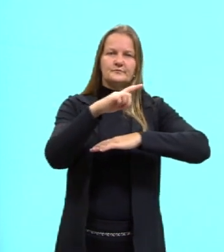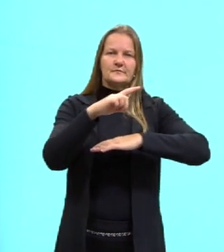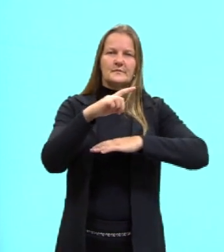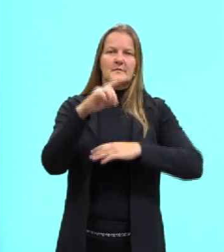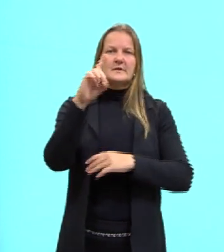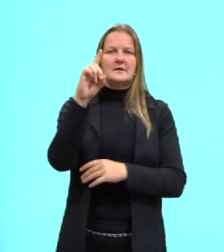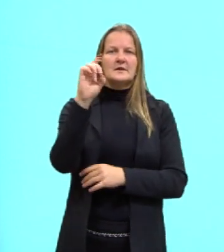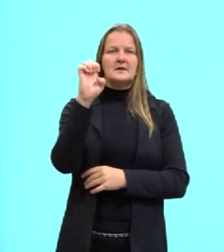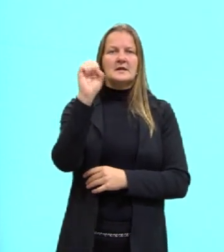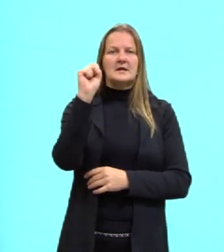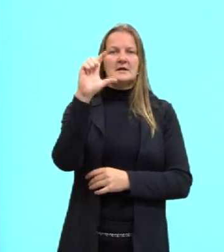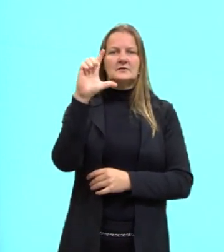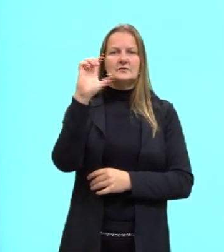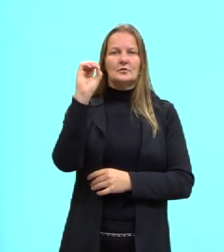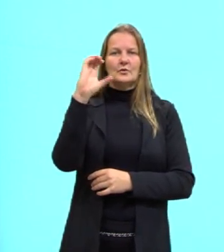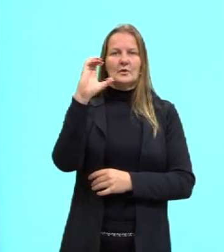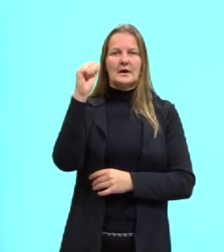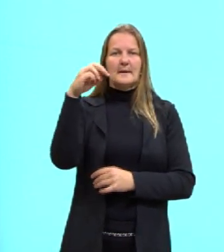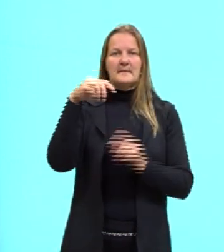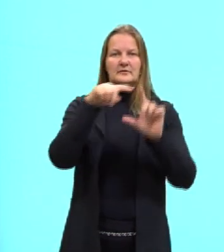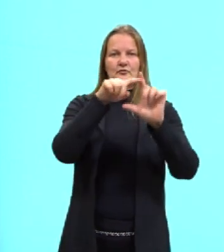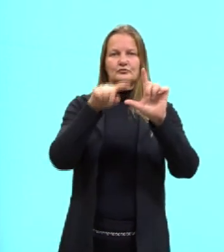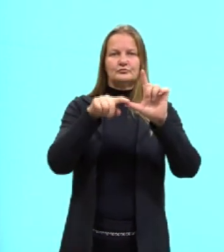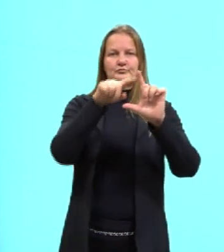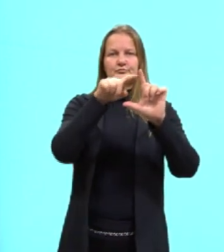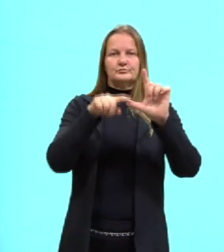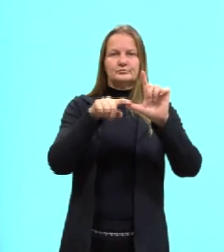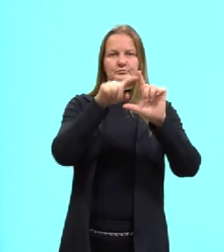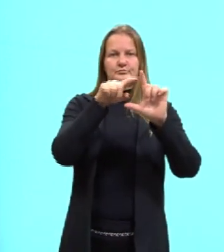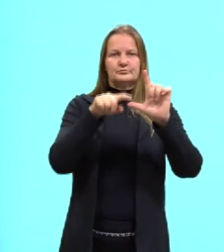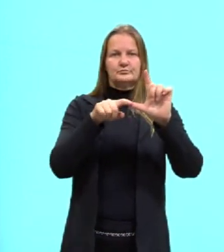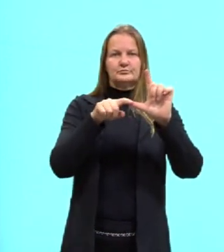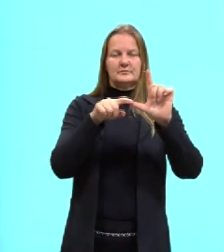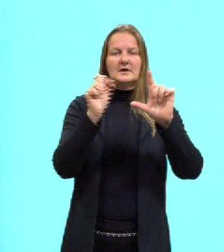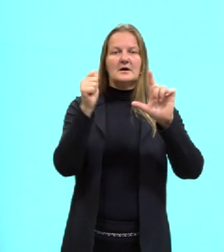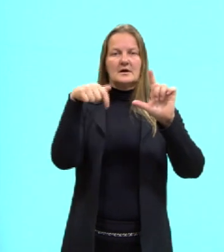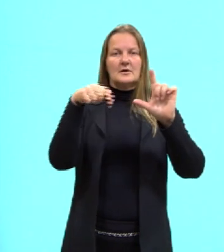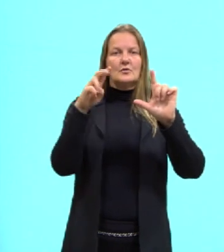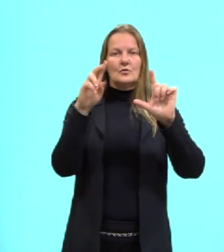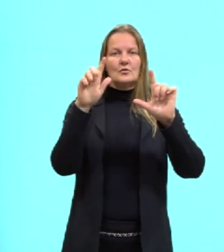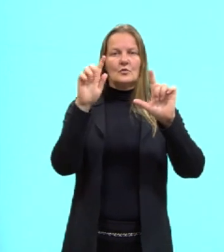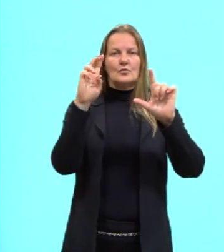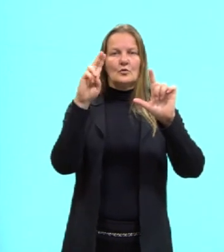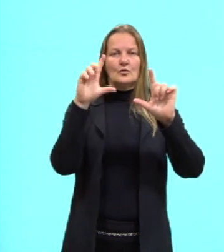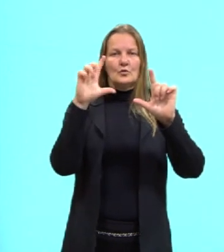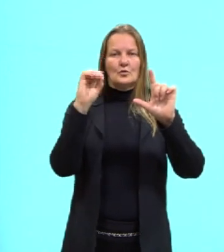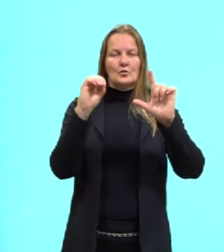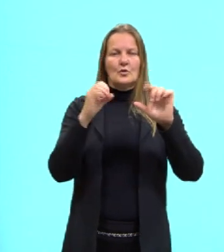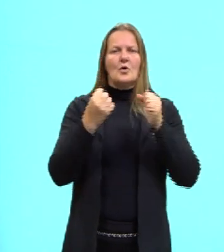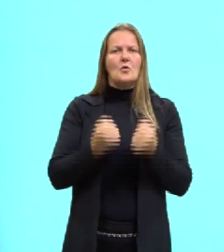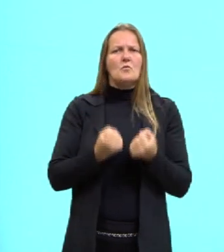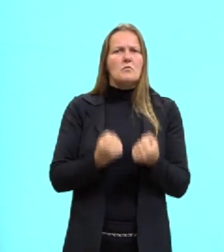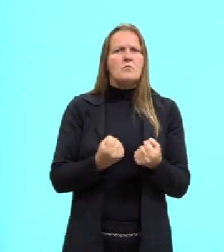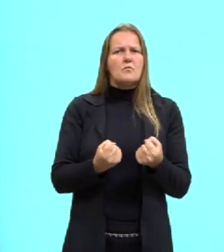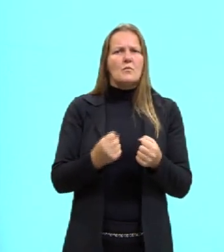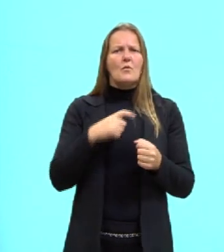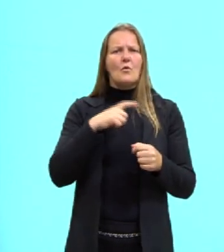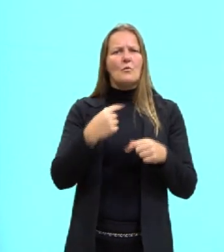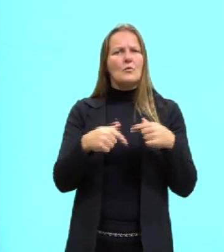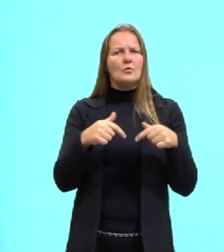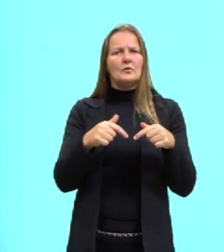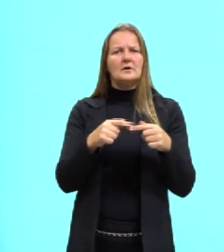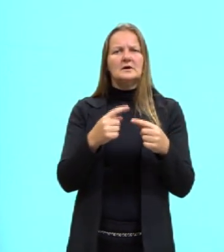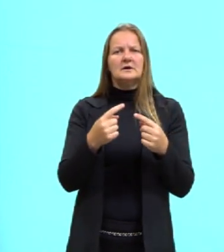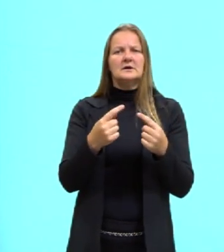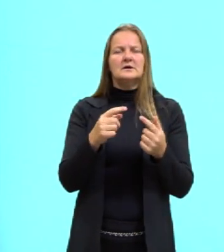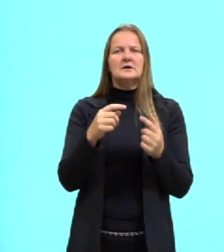o quê? Um ângulo, que a gente vai chamar de teta. Então, o trabalho, como a gente pode descrever ele? A